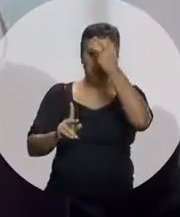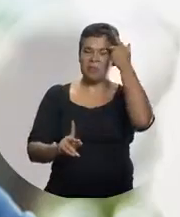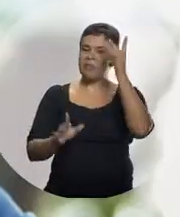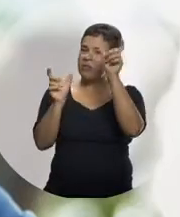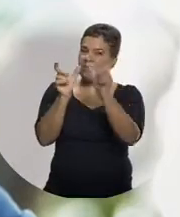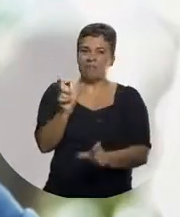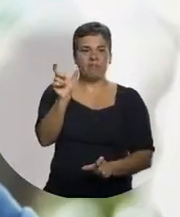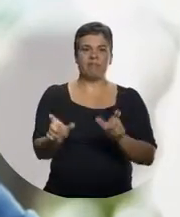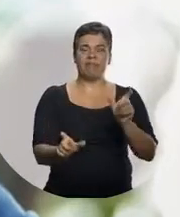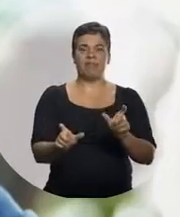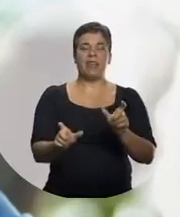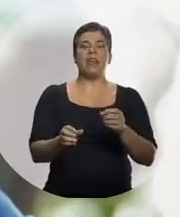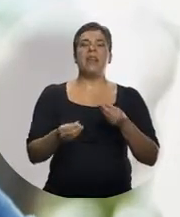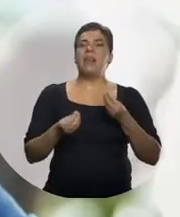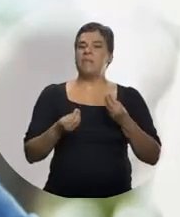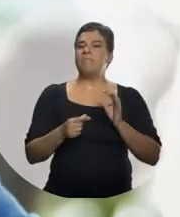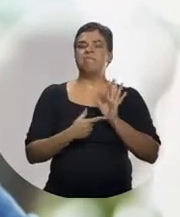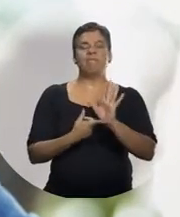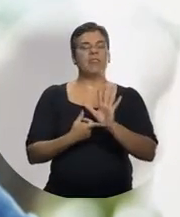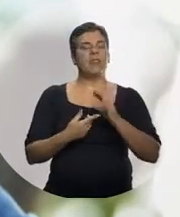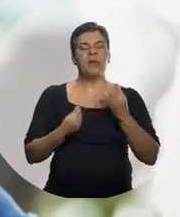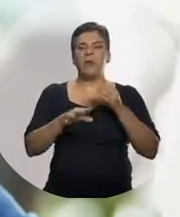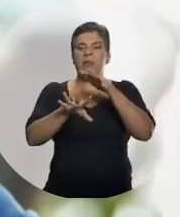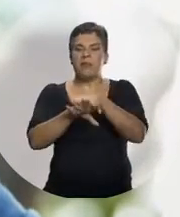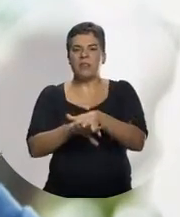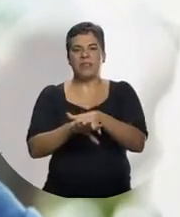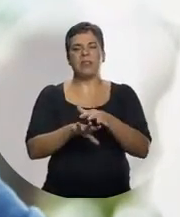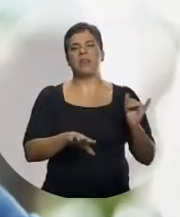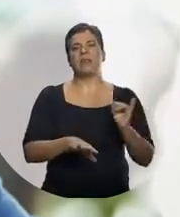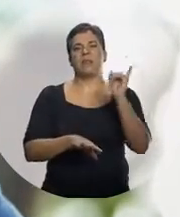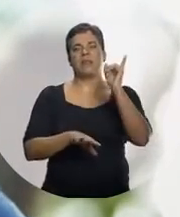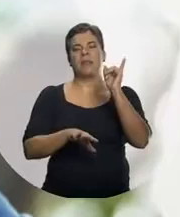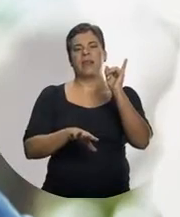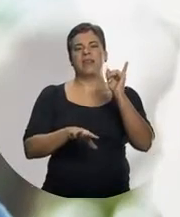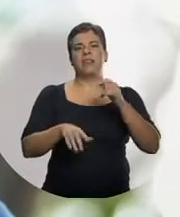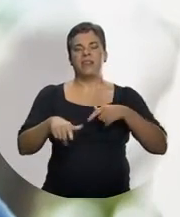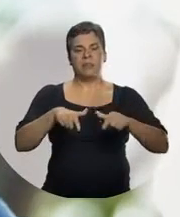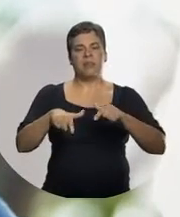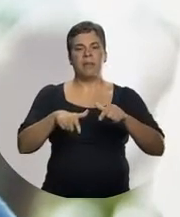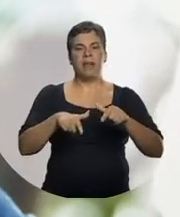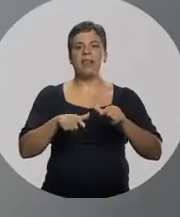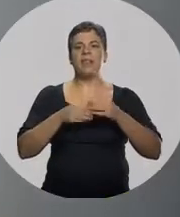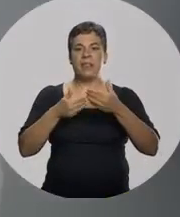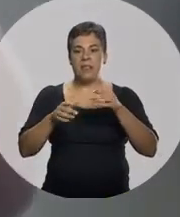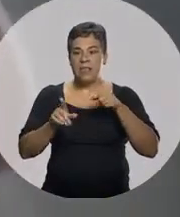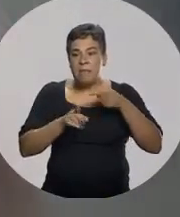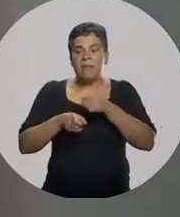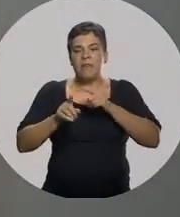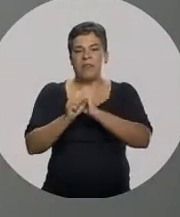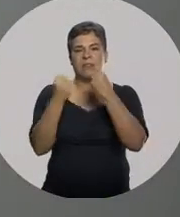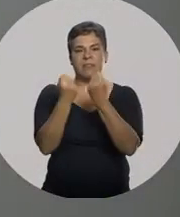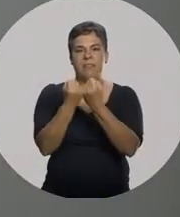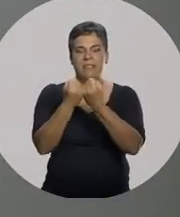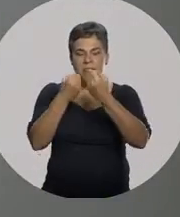elas são O quão a inclusão no mercado de trabalho É, na verdade, uma porta pra inclusão na sociedade como um todo Ela ganha